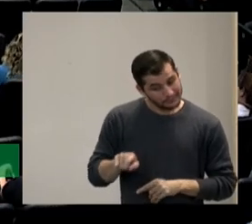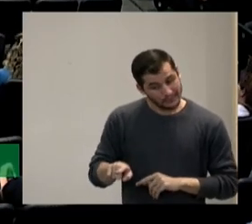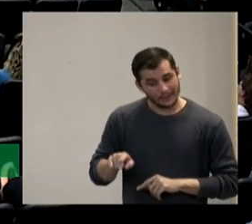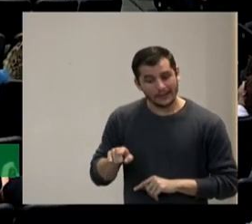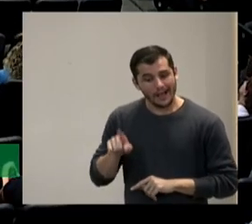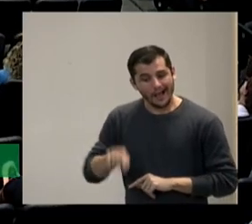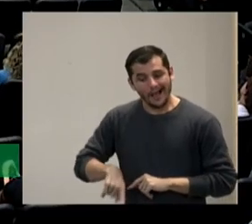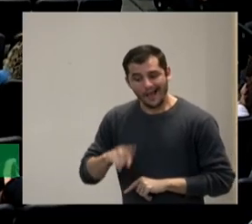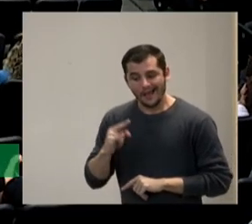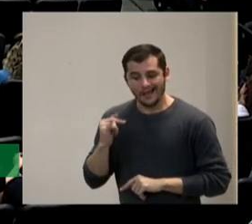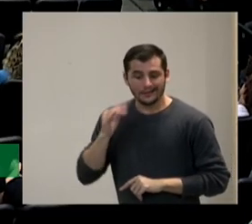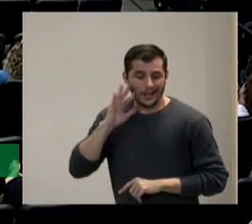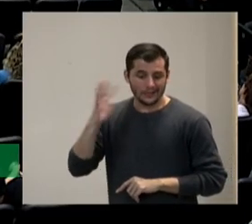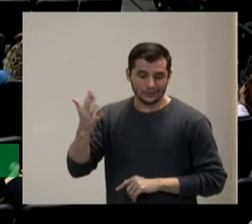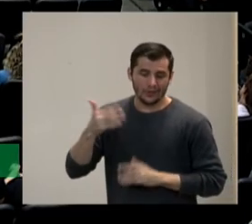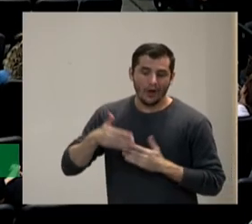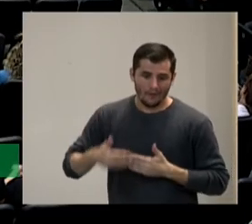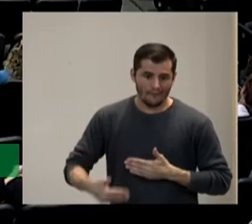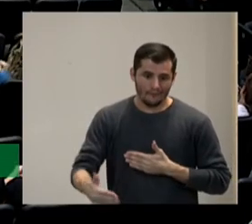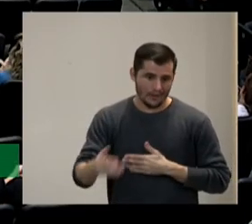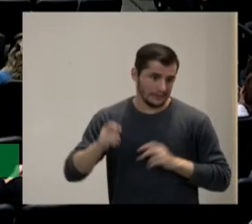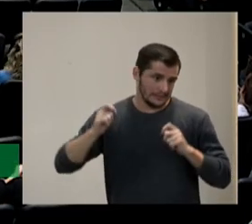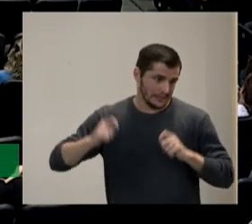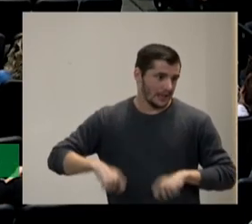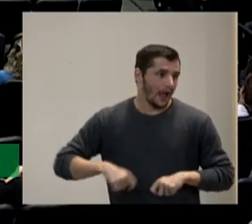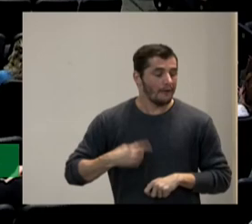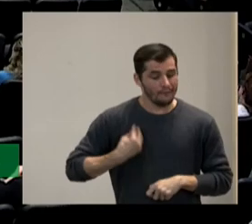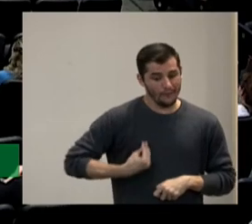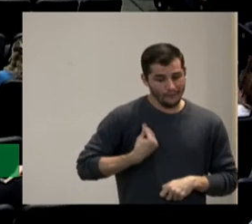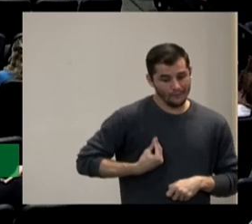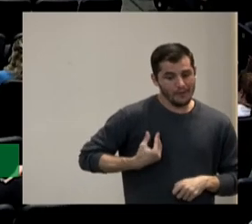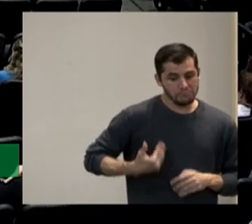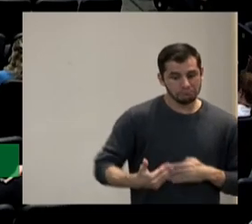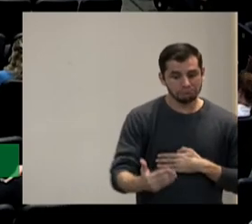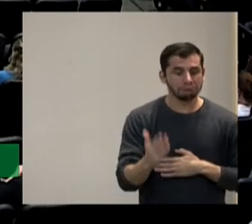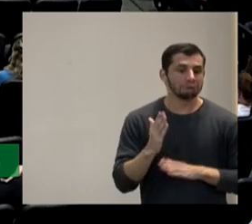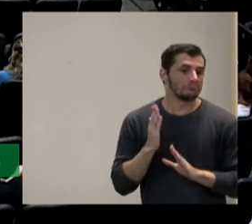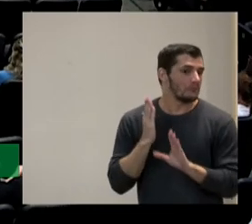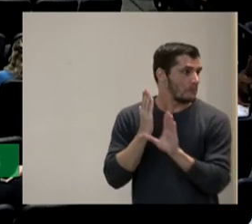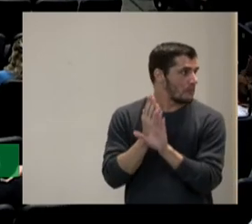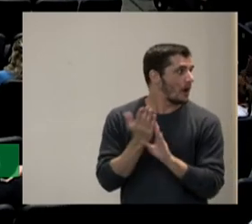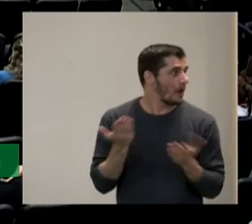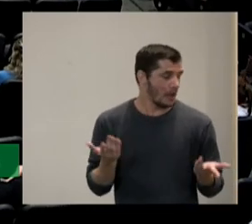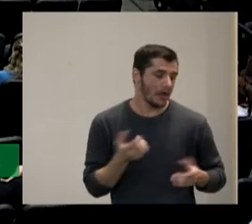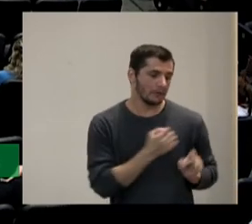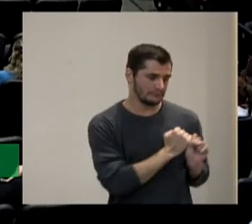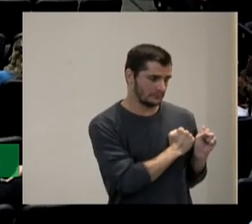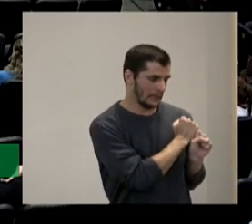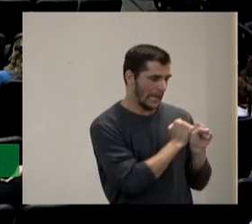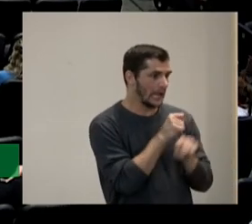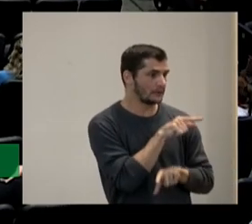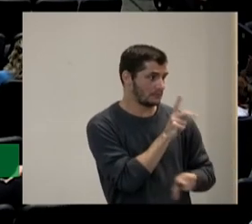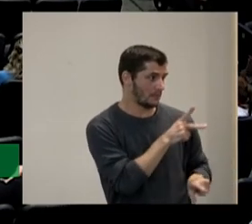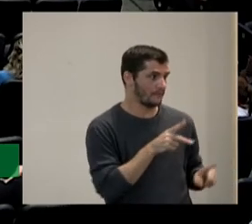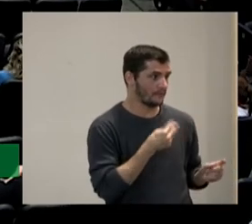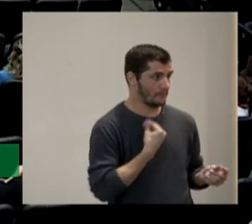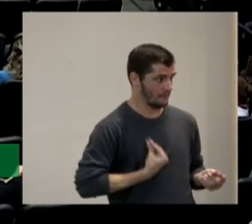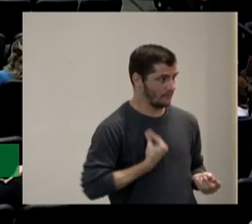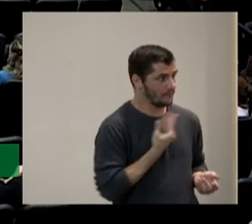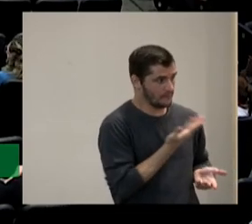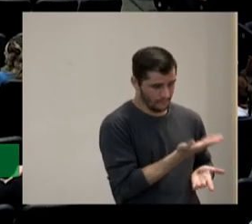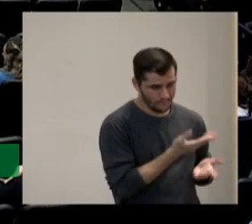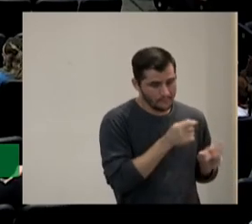a solução que possamos encontrar de fato eu faço todos os anos um trabalho um trabalho não